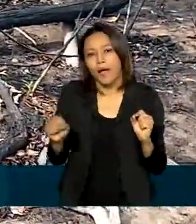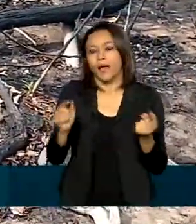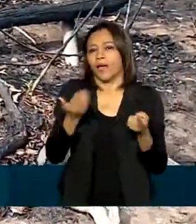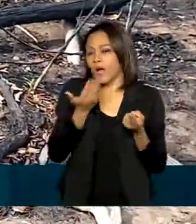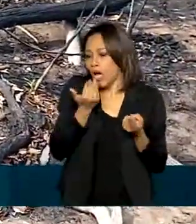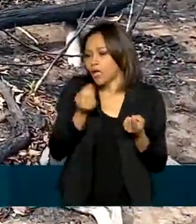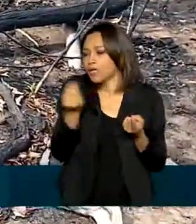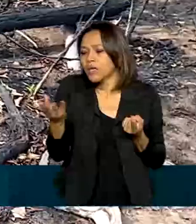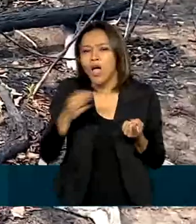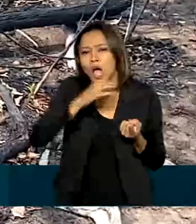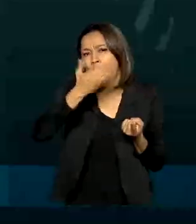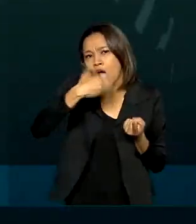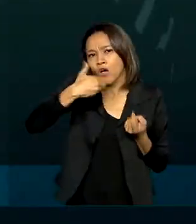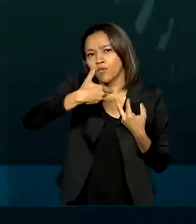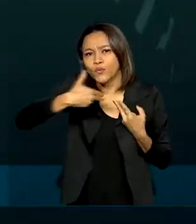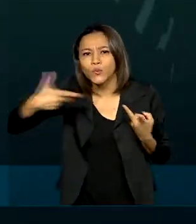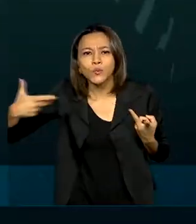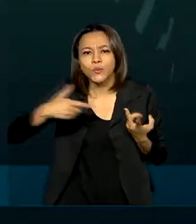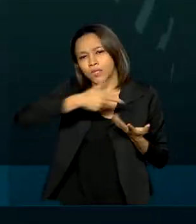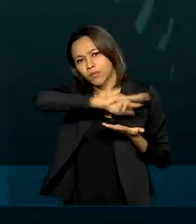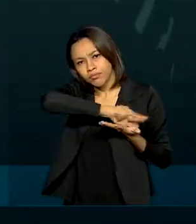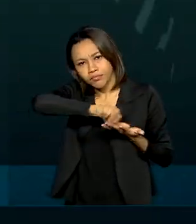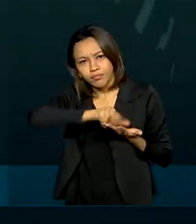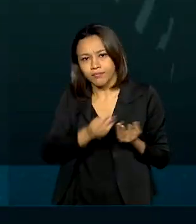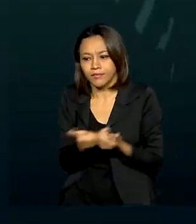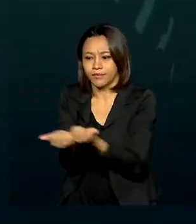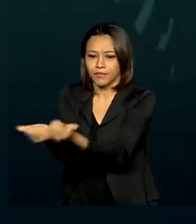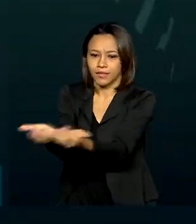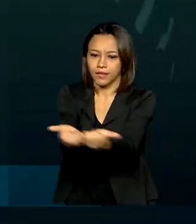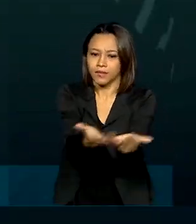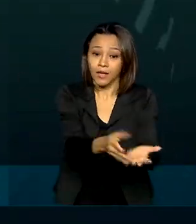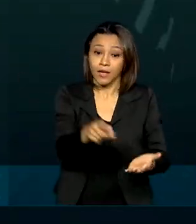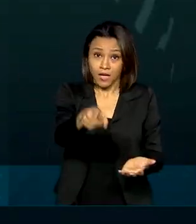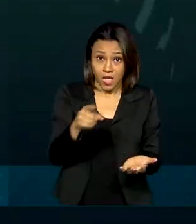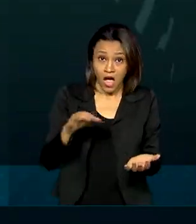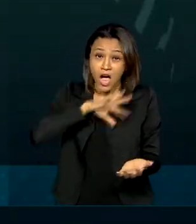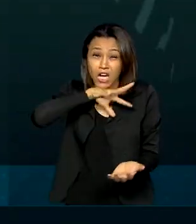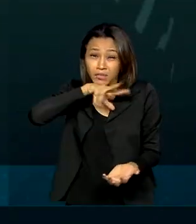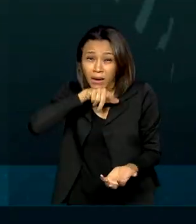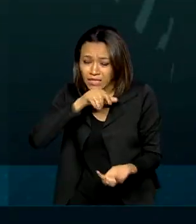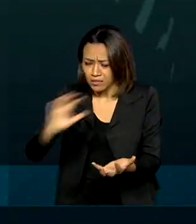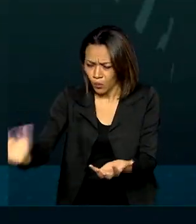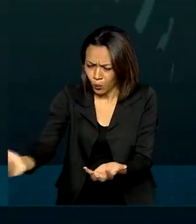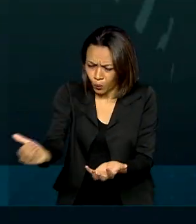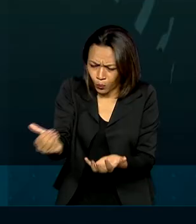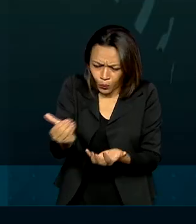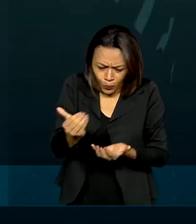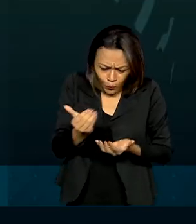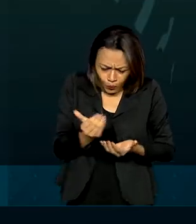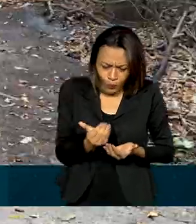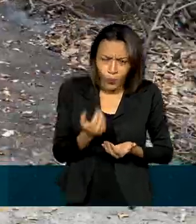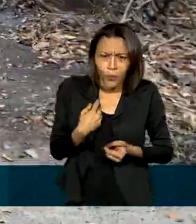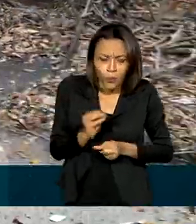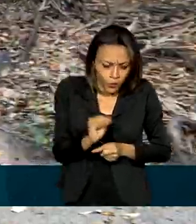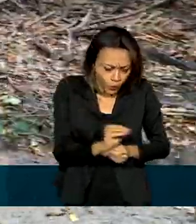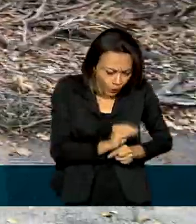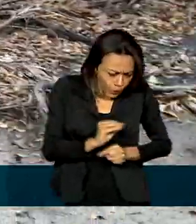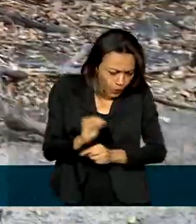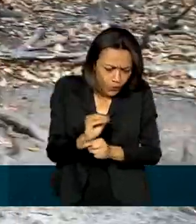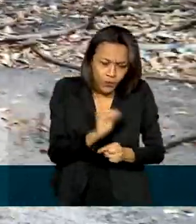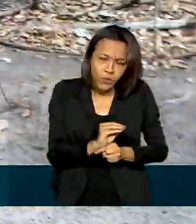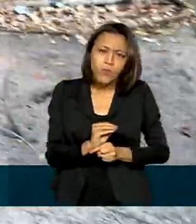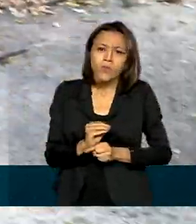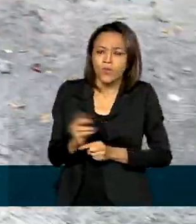frutas e grãos. Os animais resgatados com ferimentos leves são tratados no local. Com as